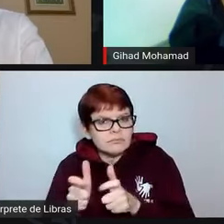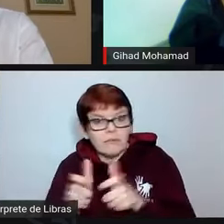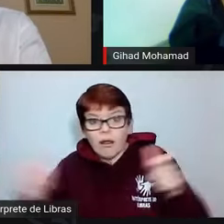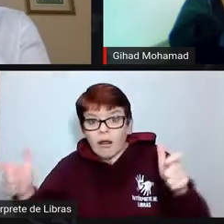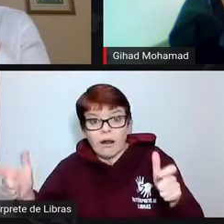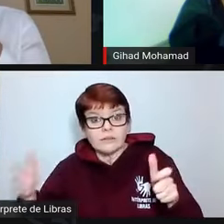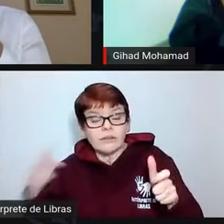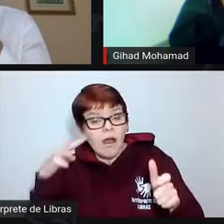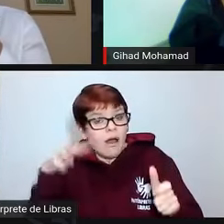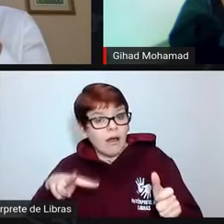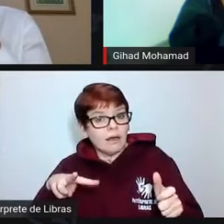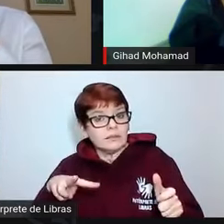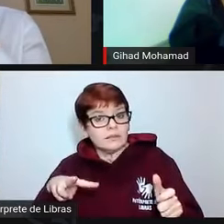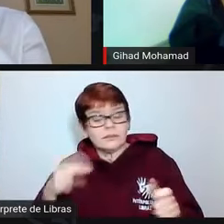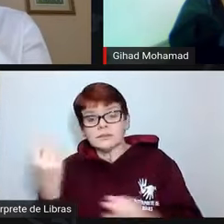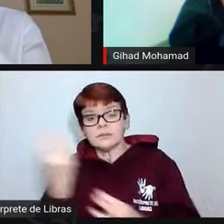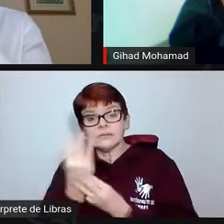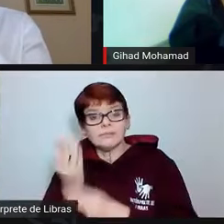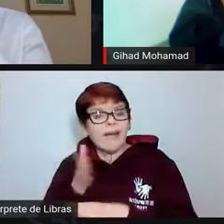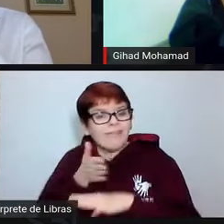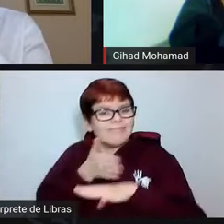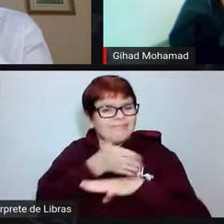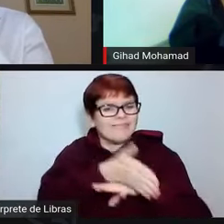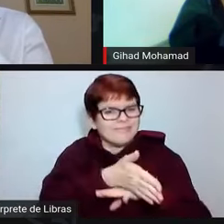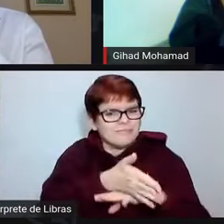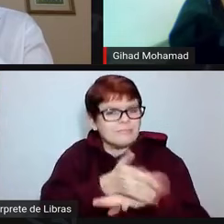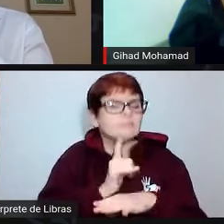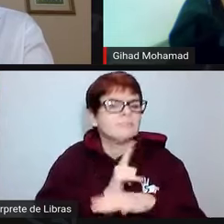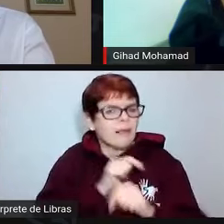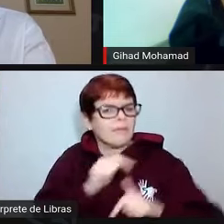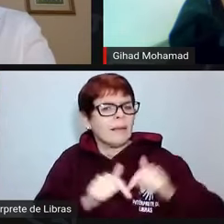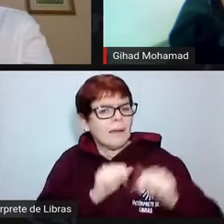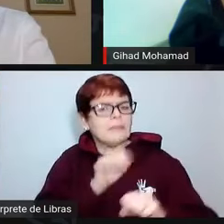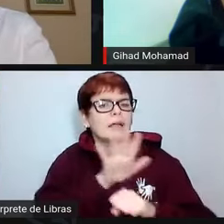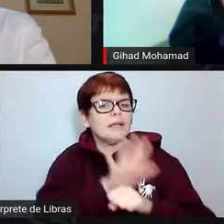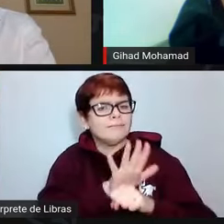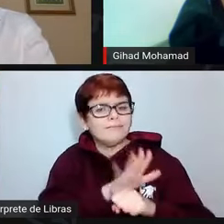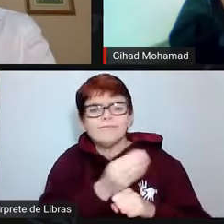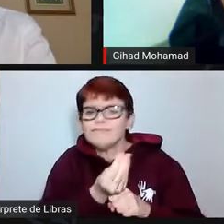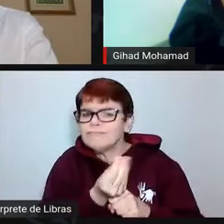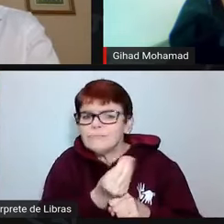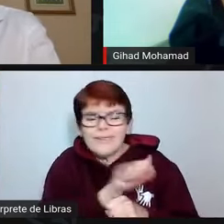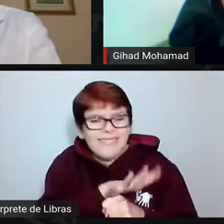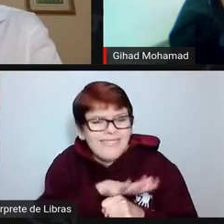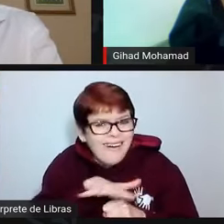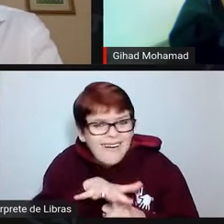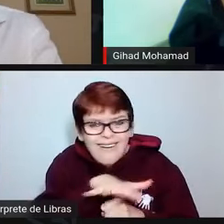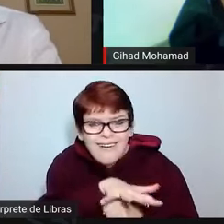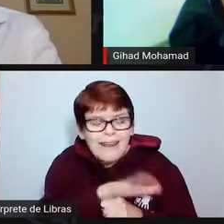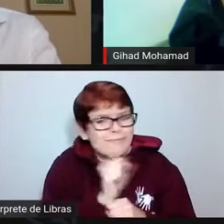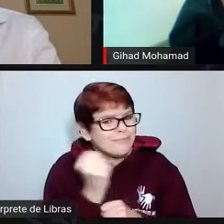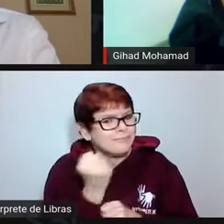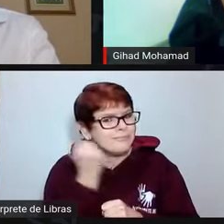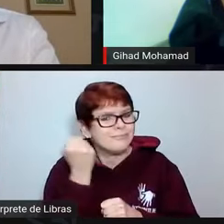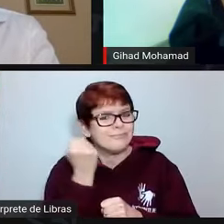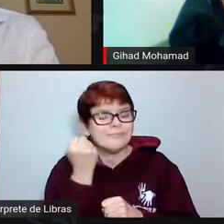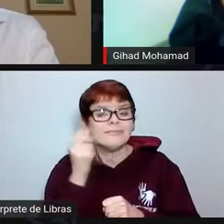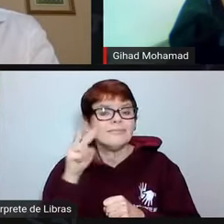A universidade tem uma inserção radical desses setores, importantíssima.